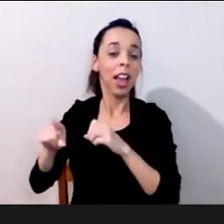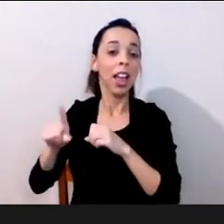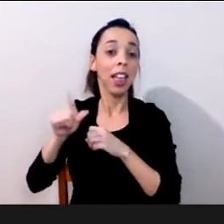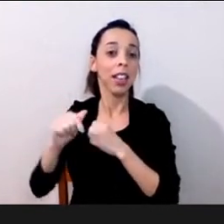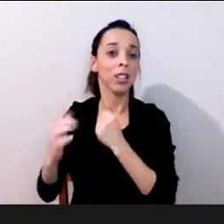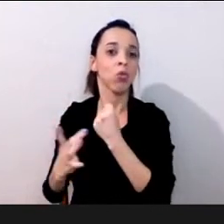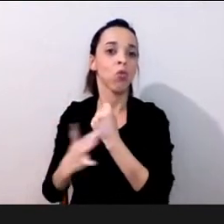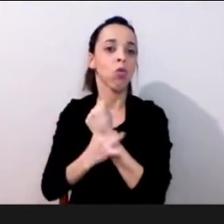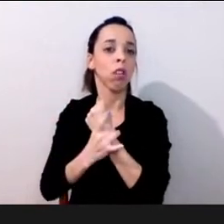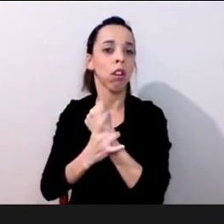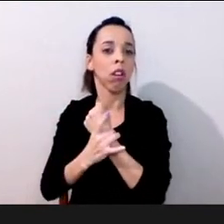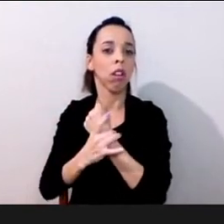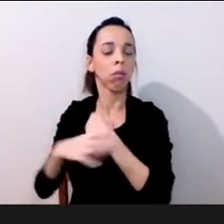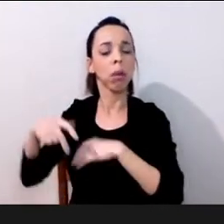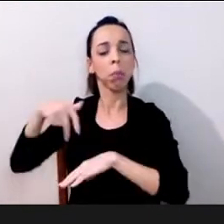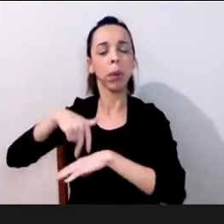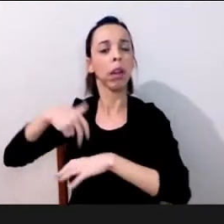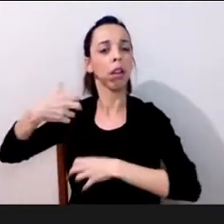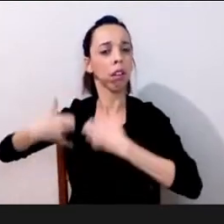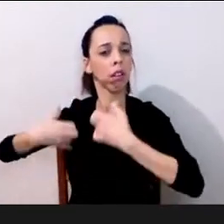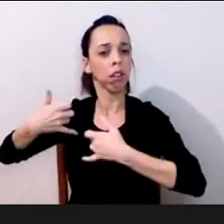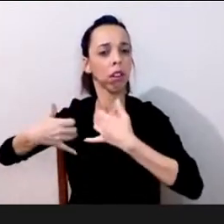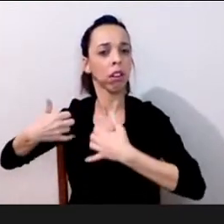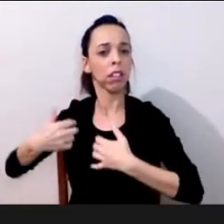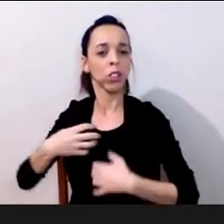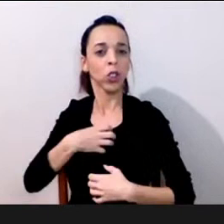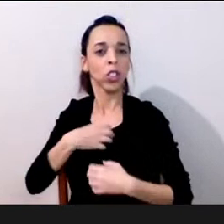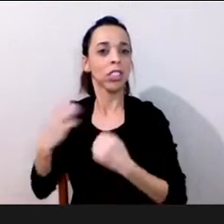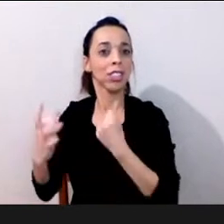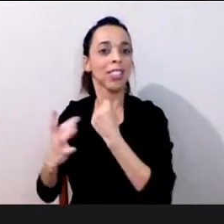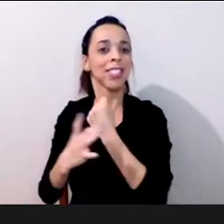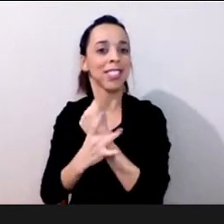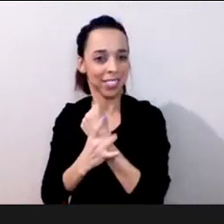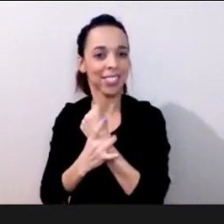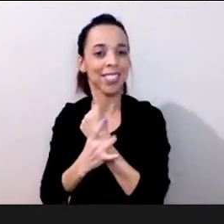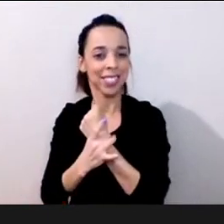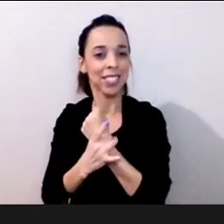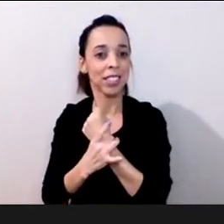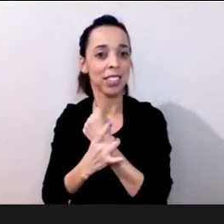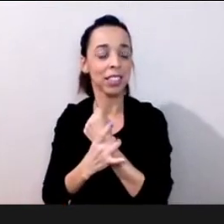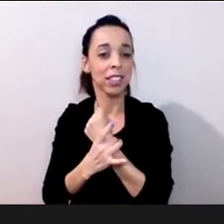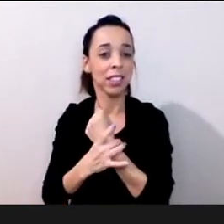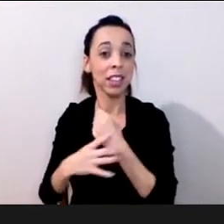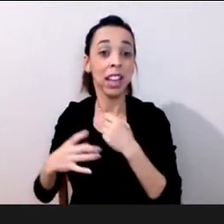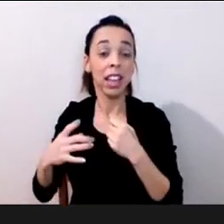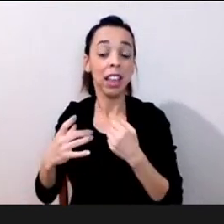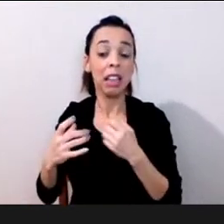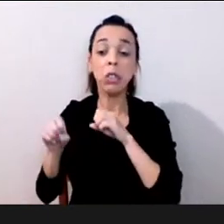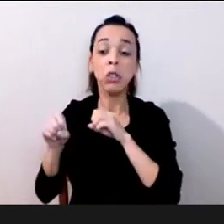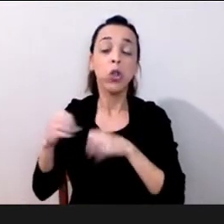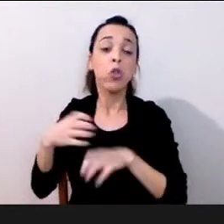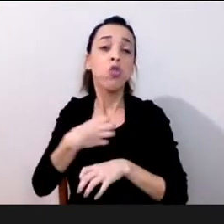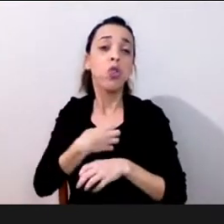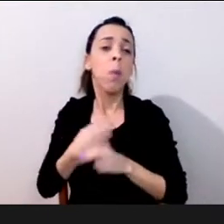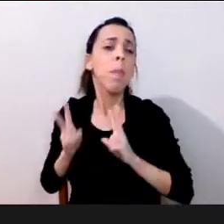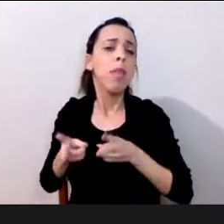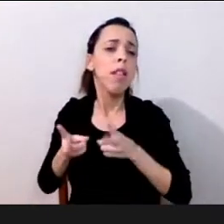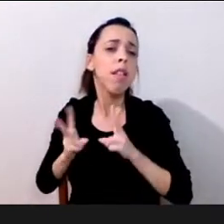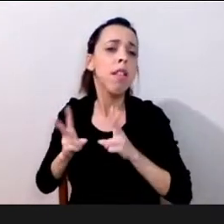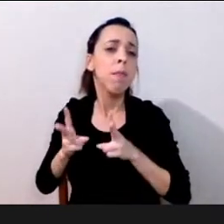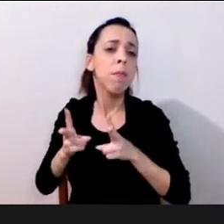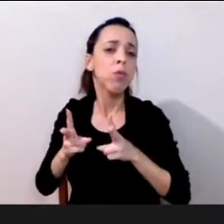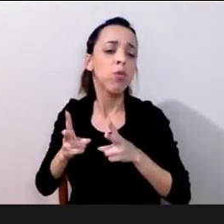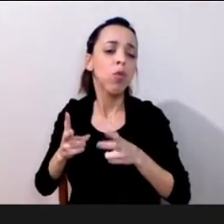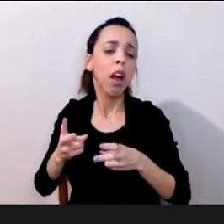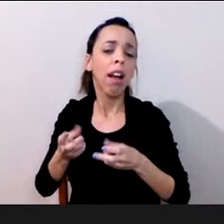educação as torna mais parecidas a educação homogeneiza as mais e isso é uma segurança e portanto nós ficamos sempre com esta questão